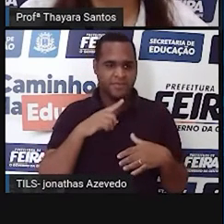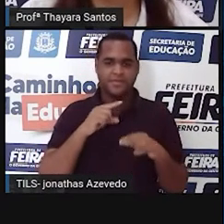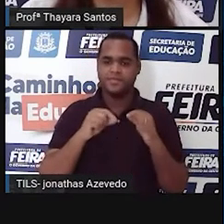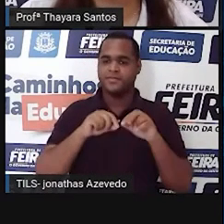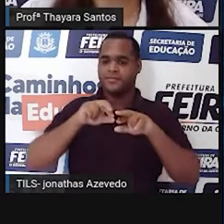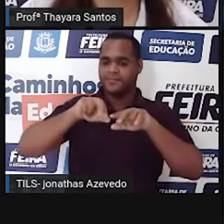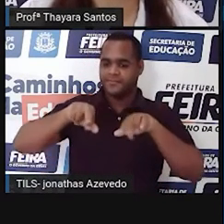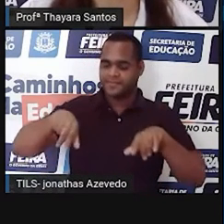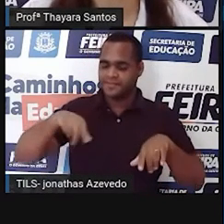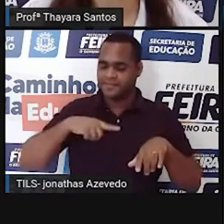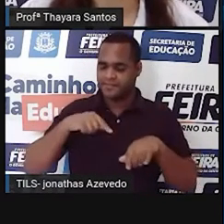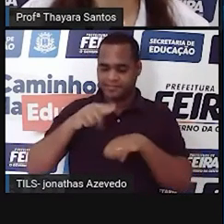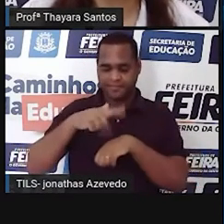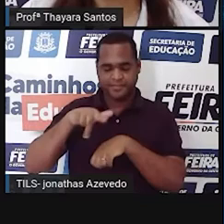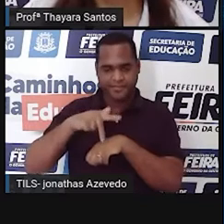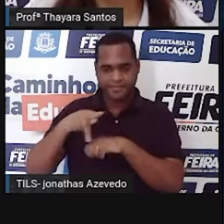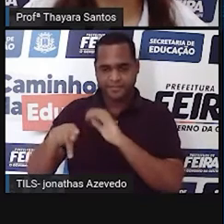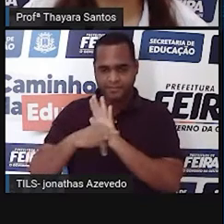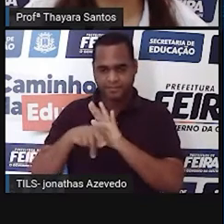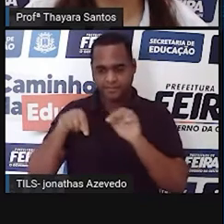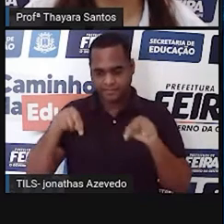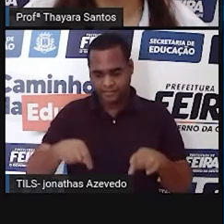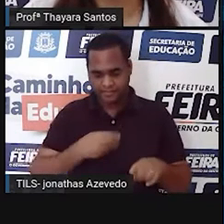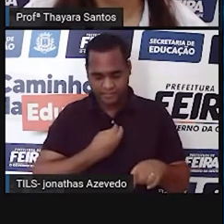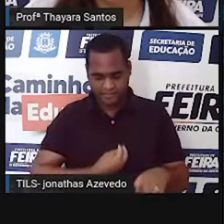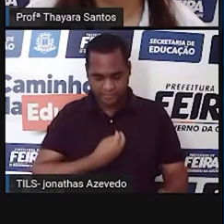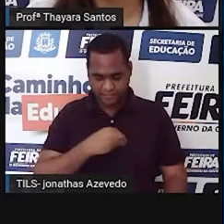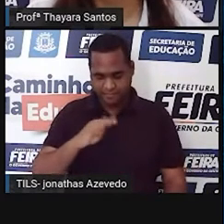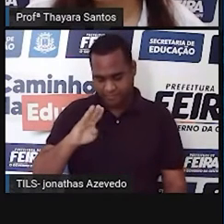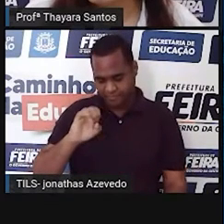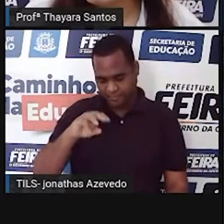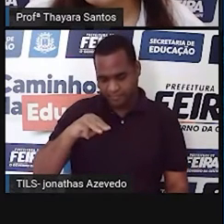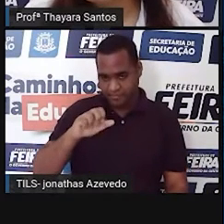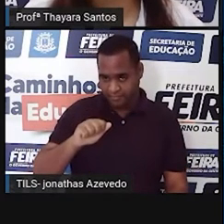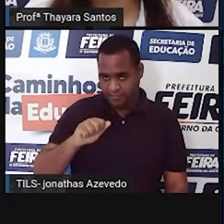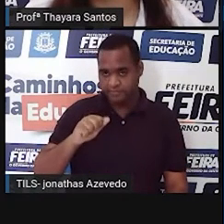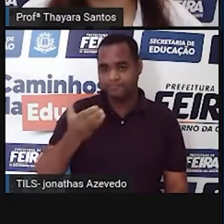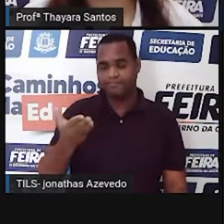diversidade do nosso país está lá no bioma Cerrado.